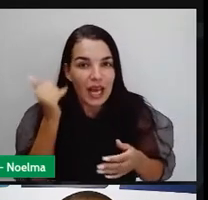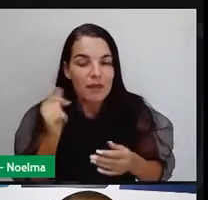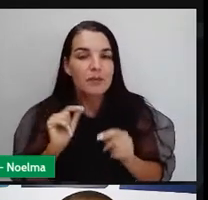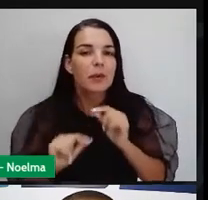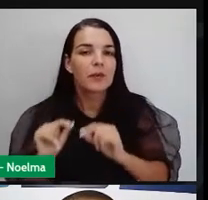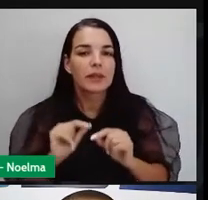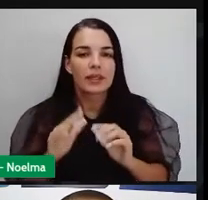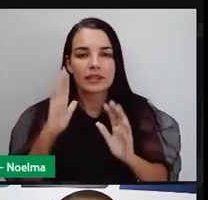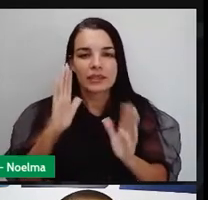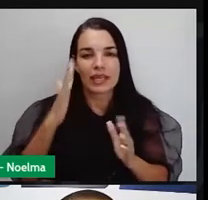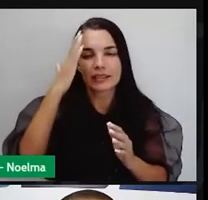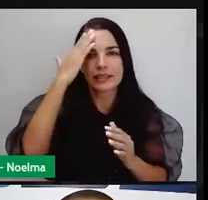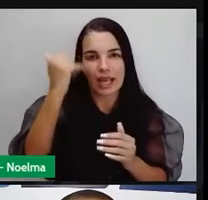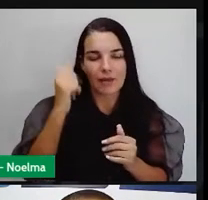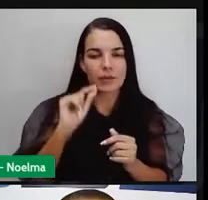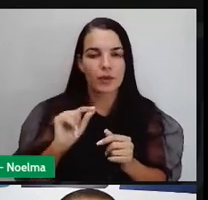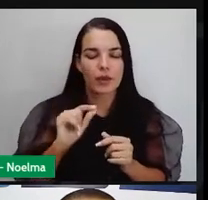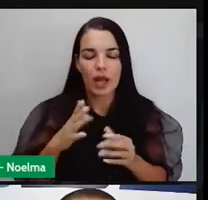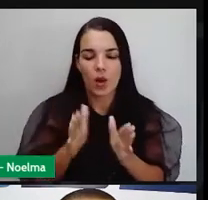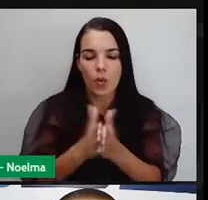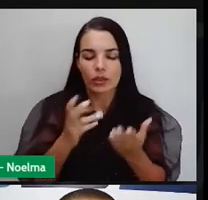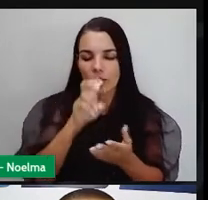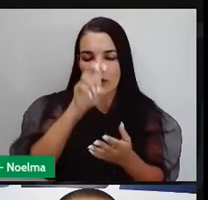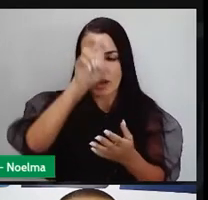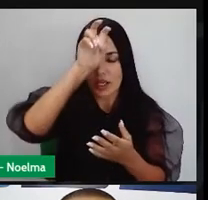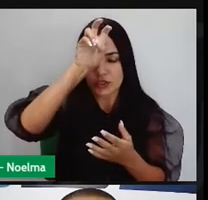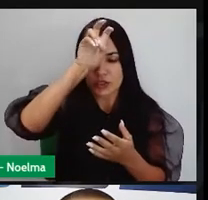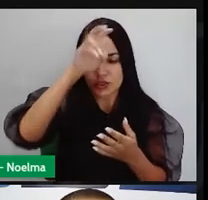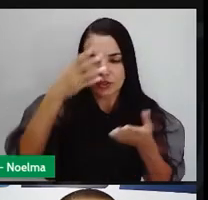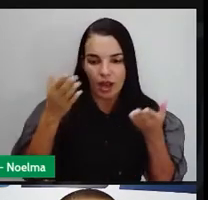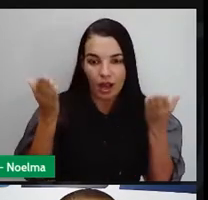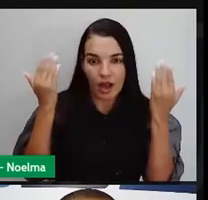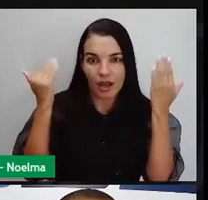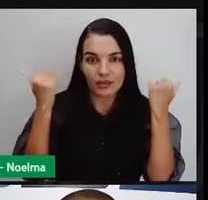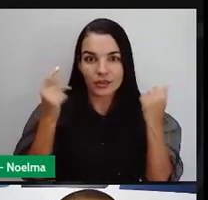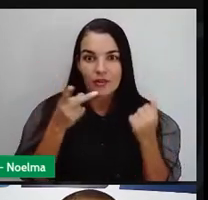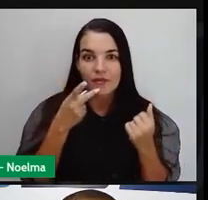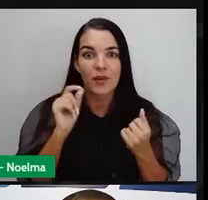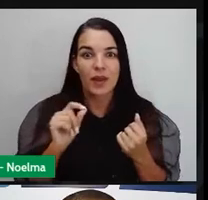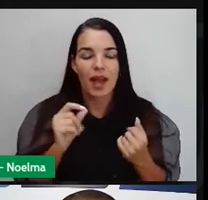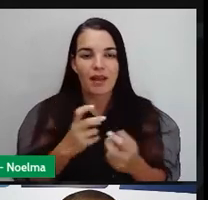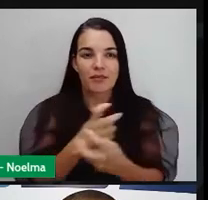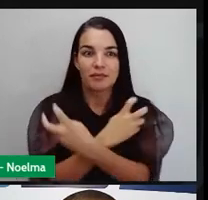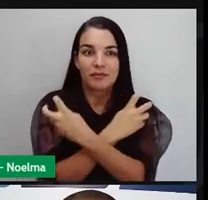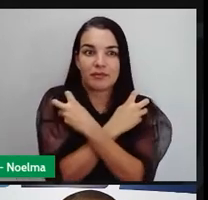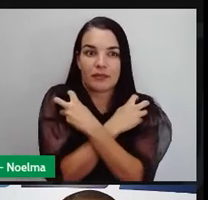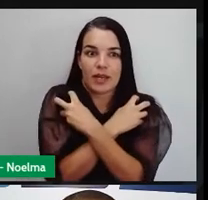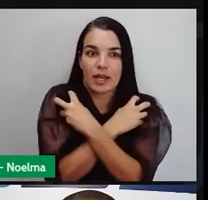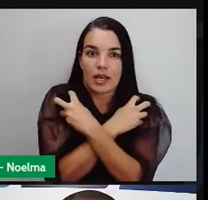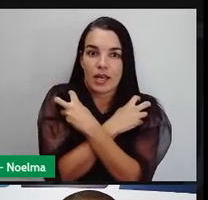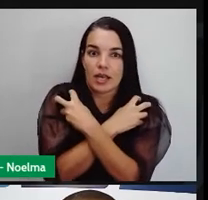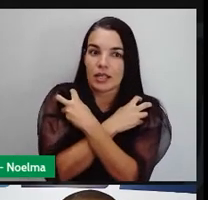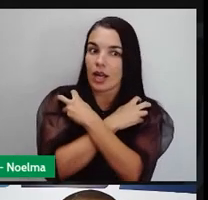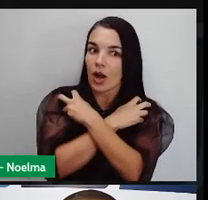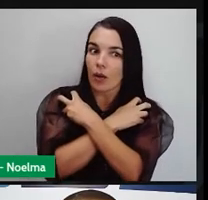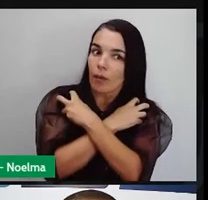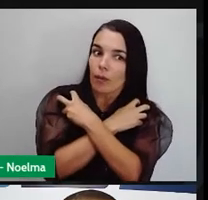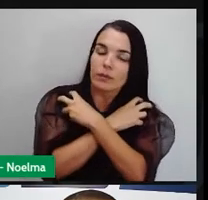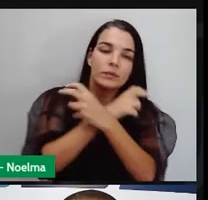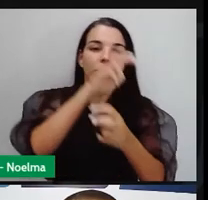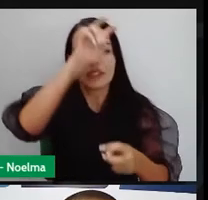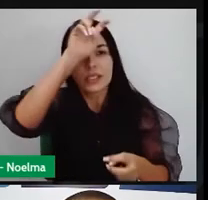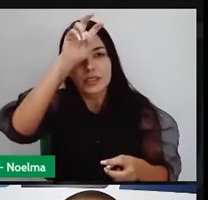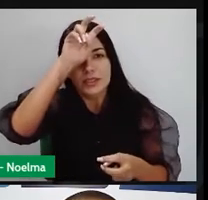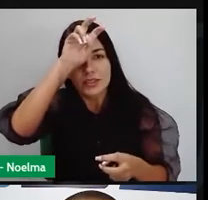já sabe? Quando a gente fala Egito Antigo, a gente pensa nos faraóis, né? Nos faraós egípcios, sempre que a